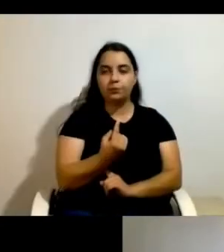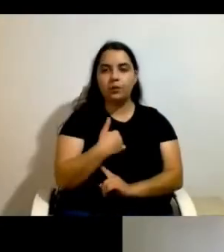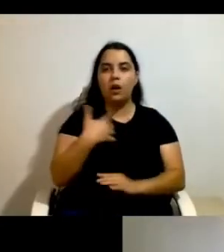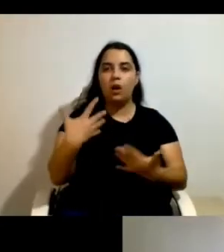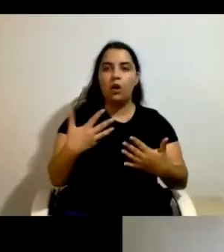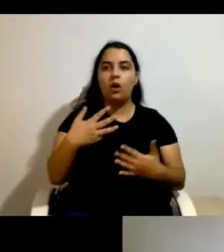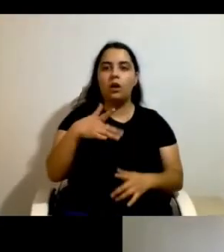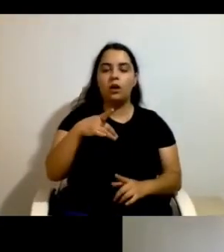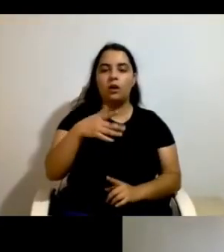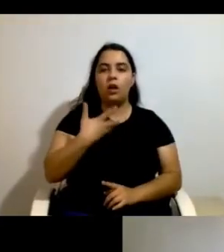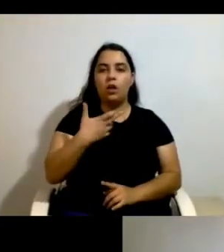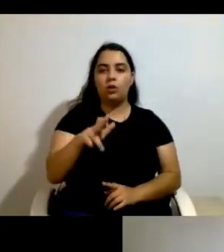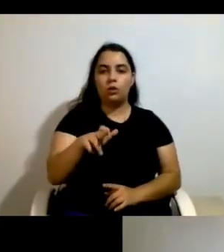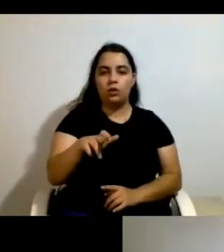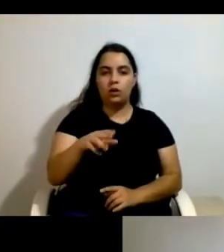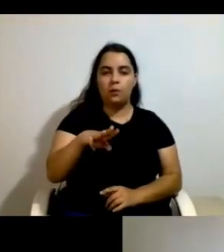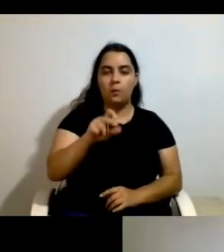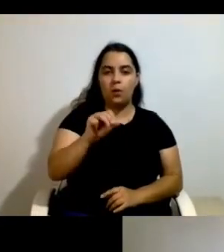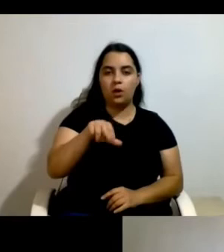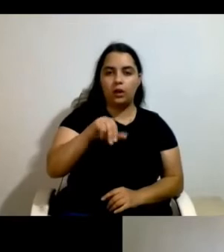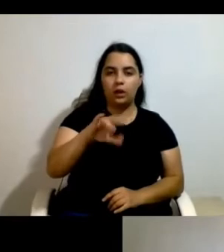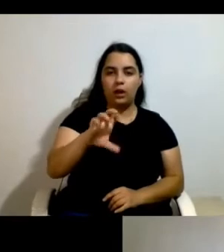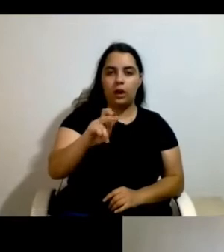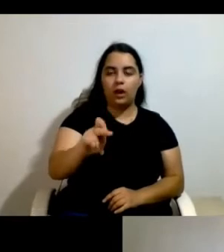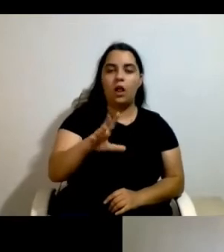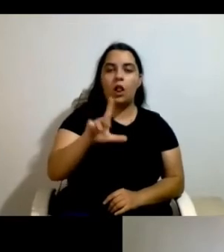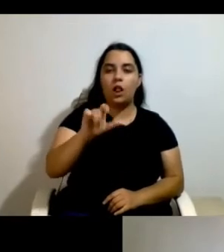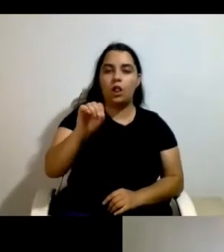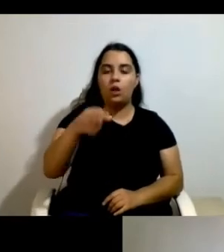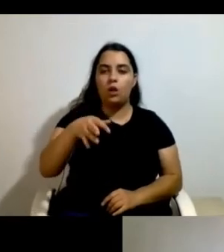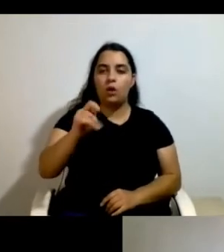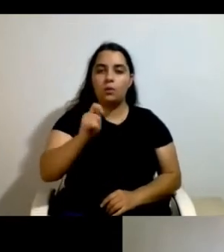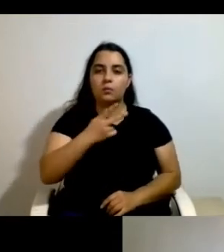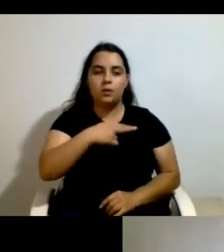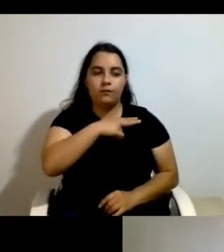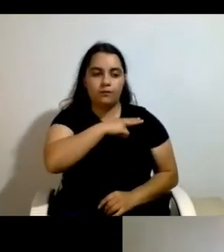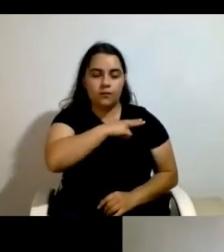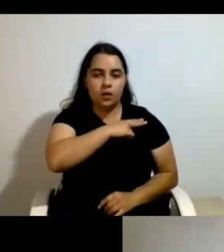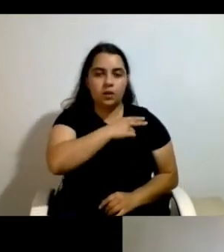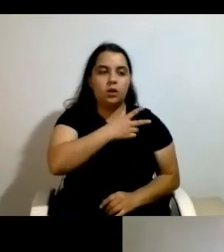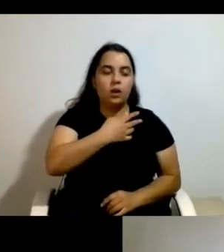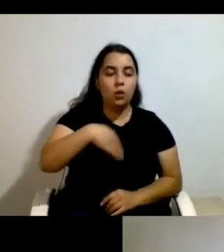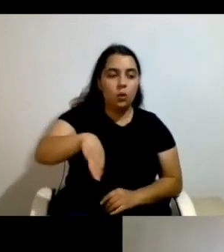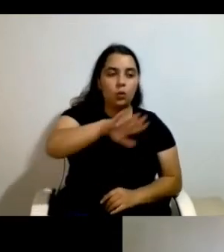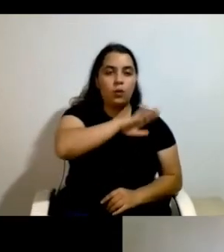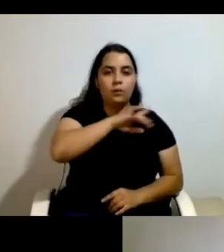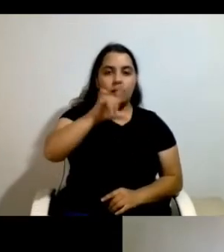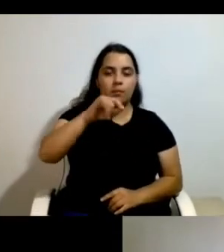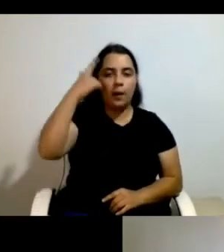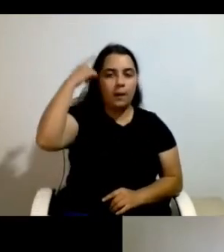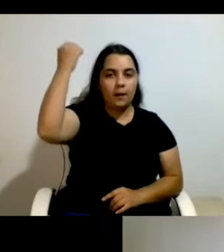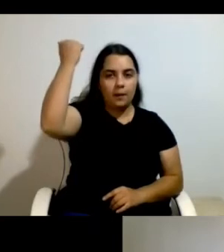Bódica Lopes, que é doutorada em Sociologia para a Faculdade de Economia da Universidade de Coimbra e mestre em Políticas Sociais pela mesma instituição,